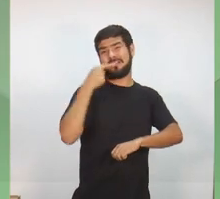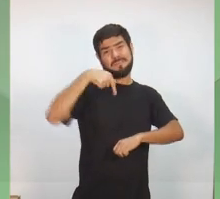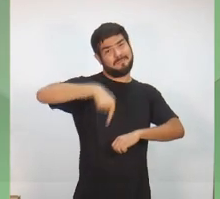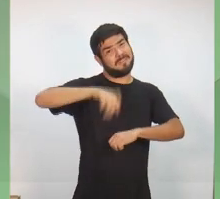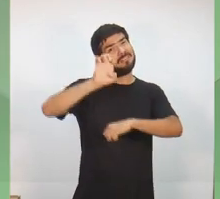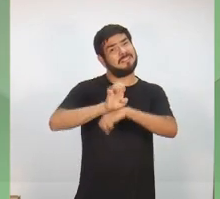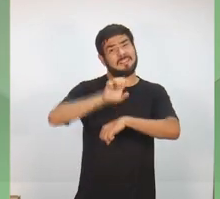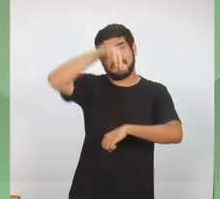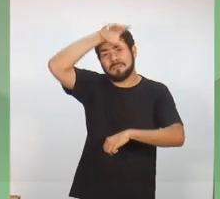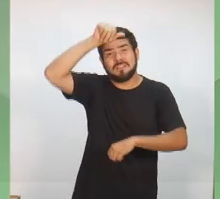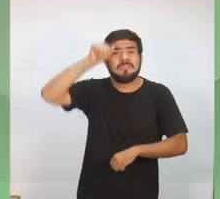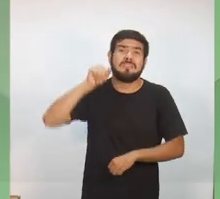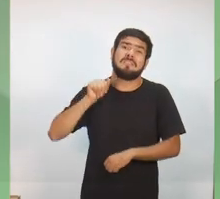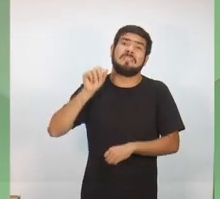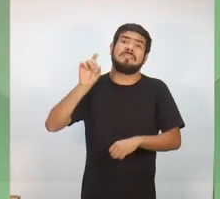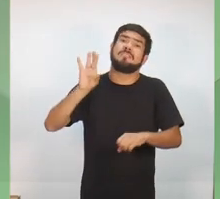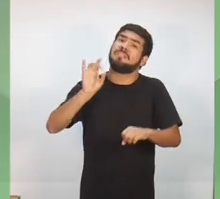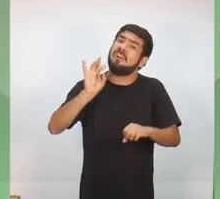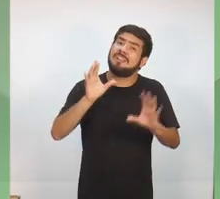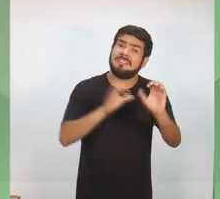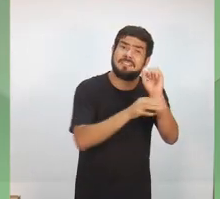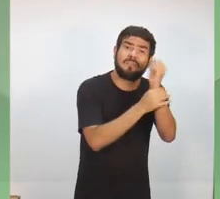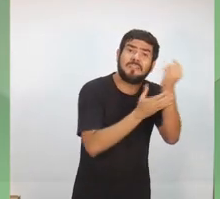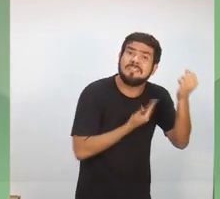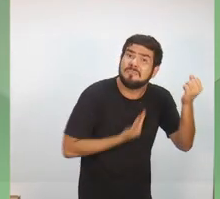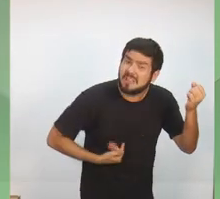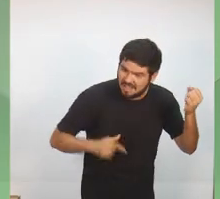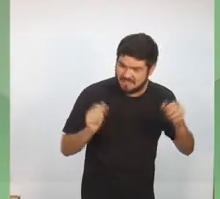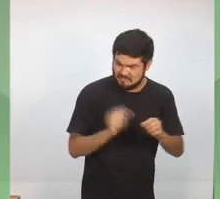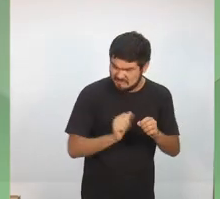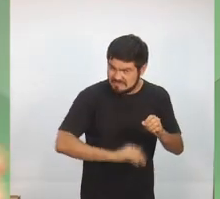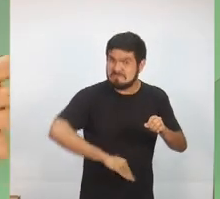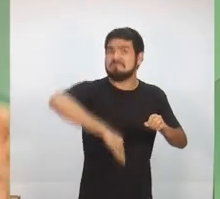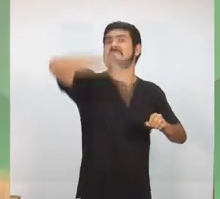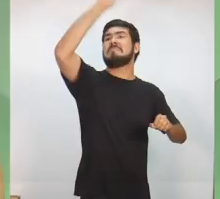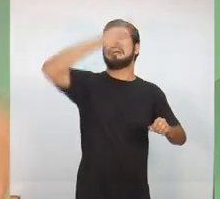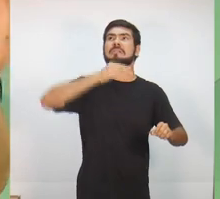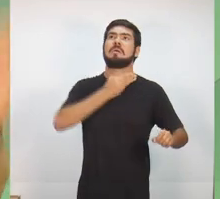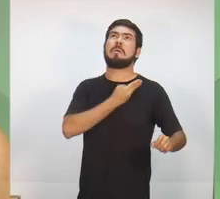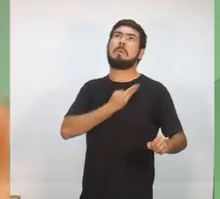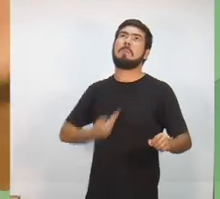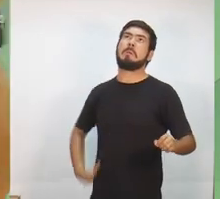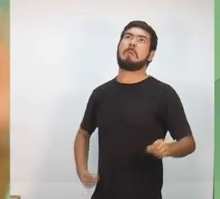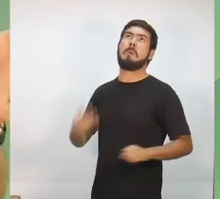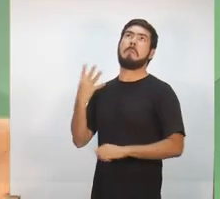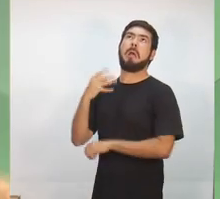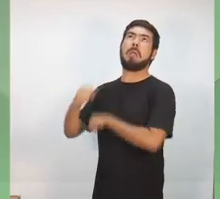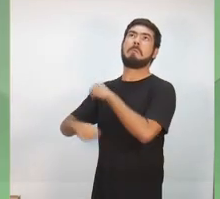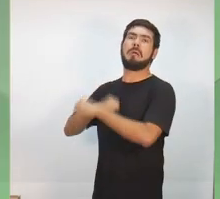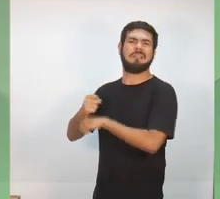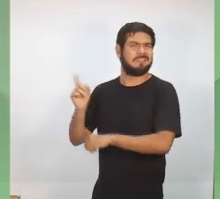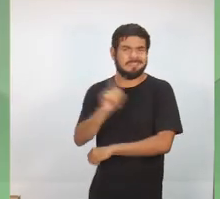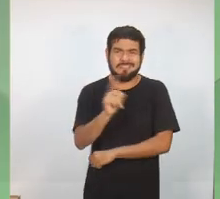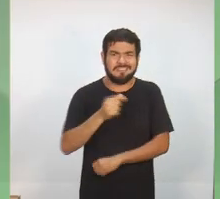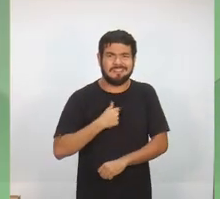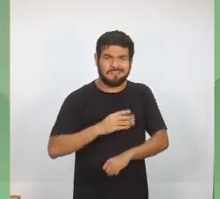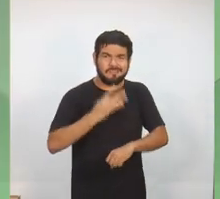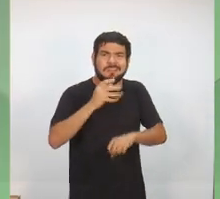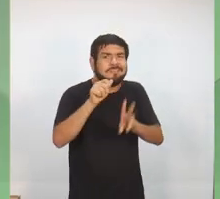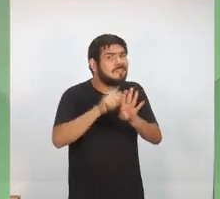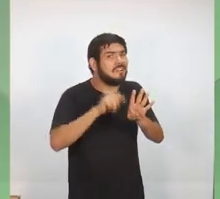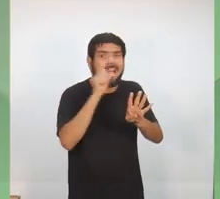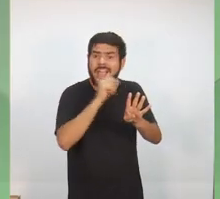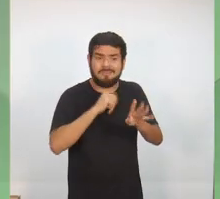estado do Amazonas. Somente na segurança pública eu fiz mais promoções do que governadores nos seus mandatos inteiros. É por isso